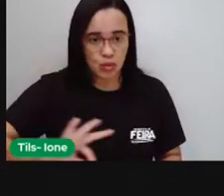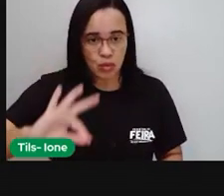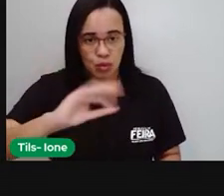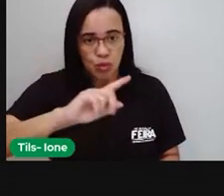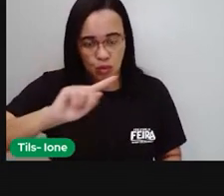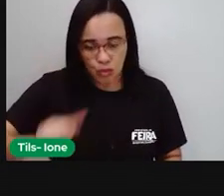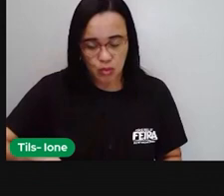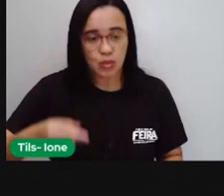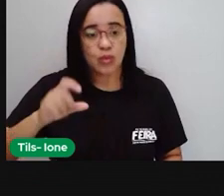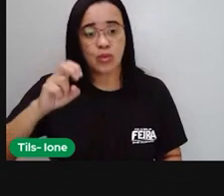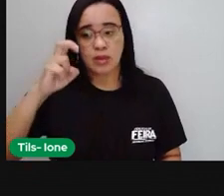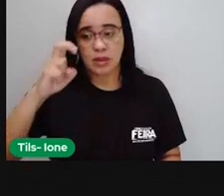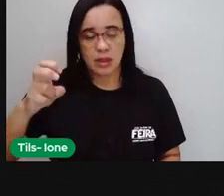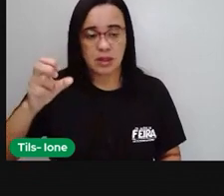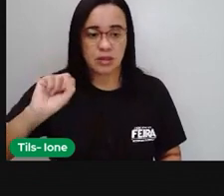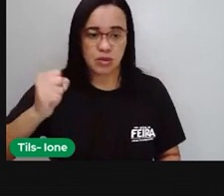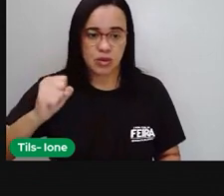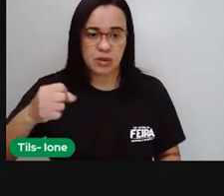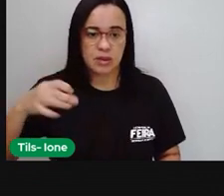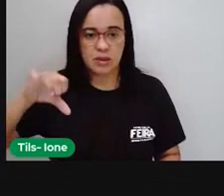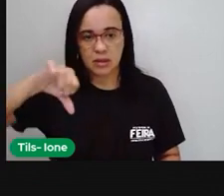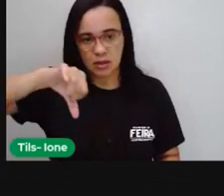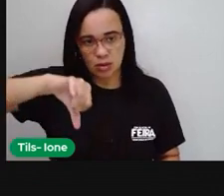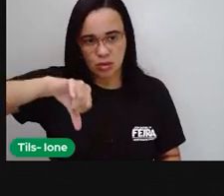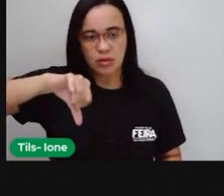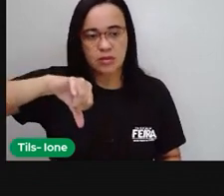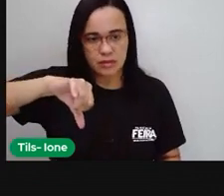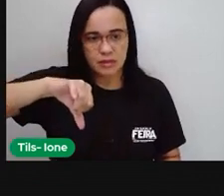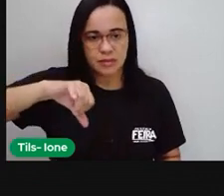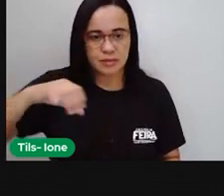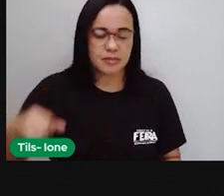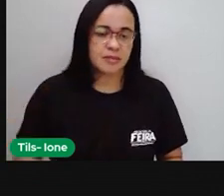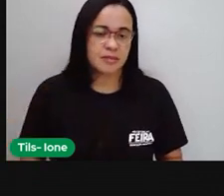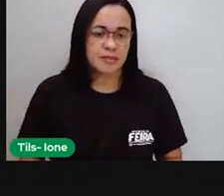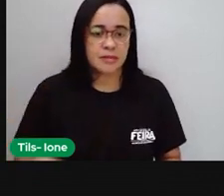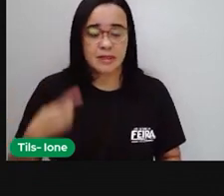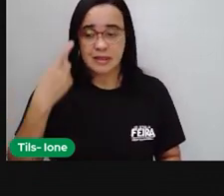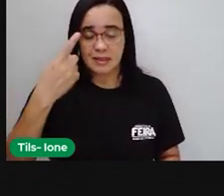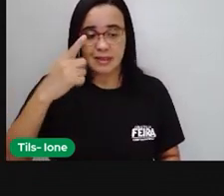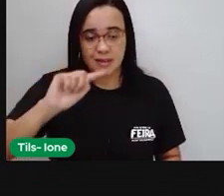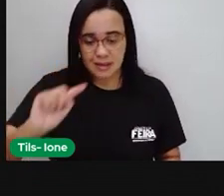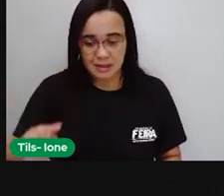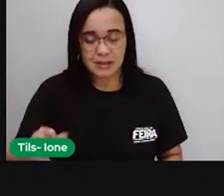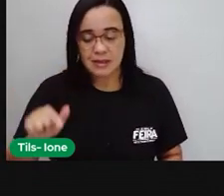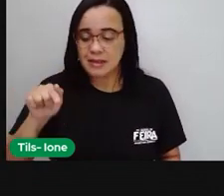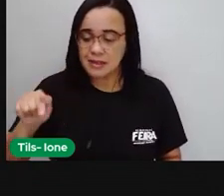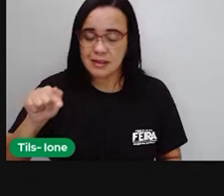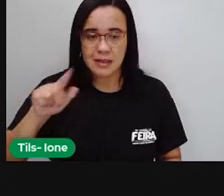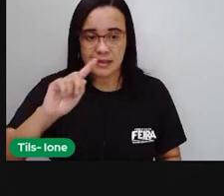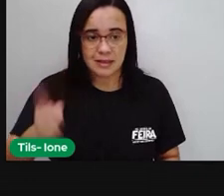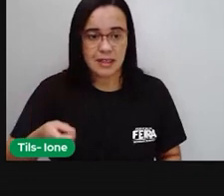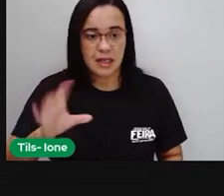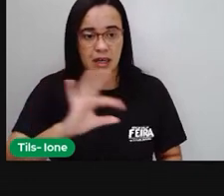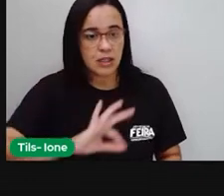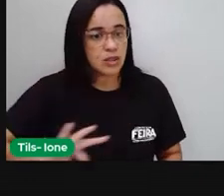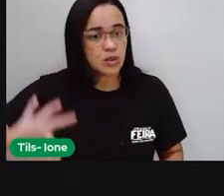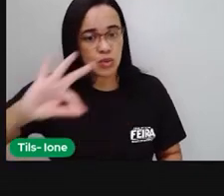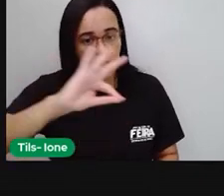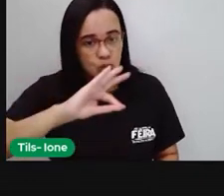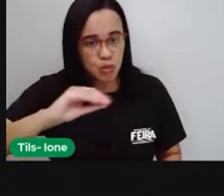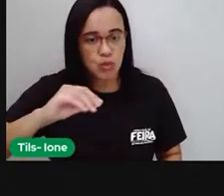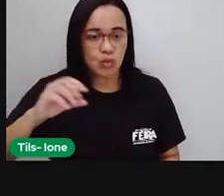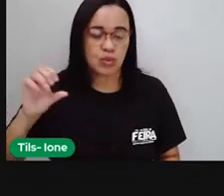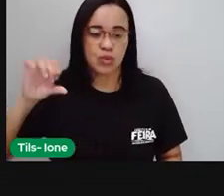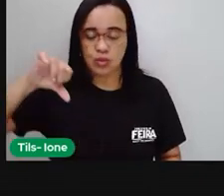7 inteiros, 95 centésimos. E aqui, 6 inteiros e 3